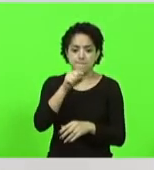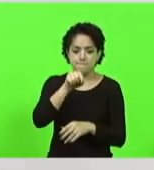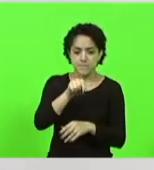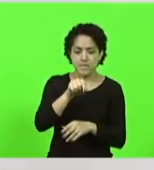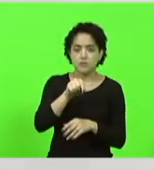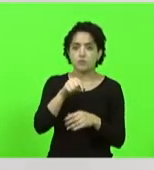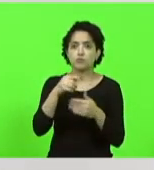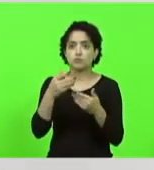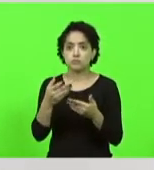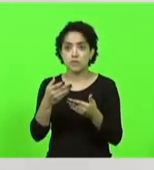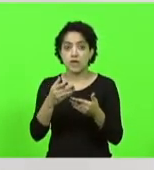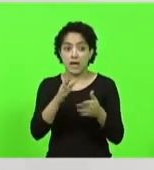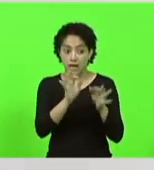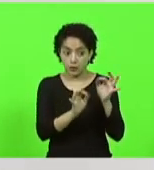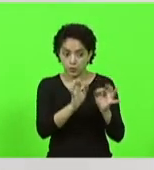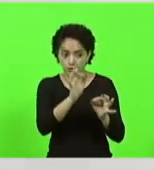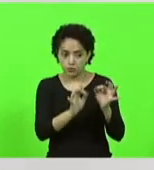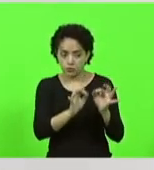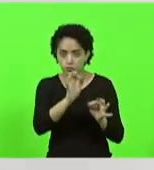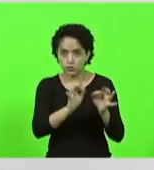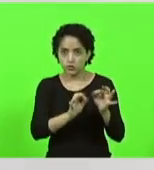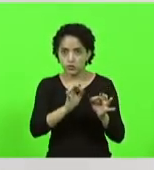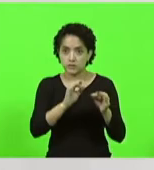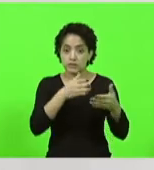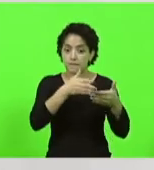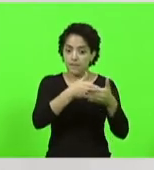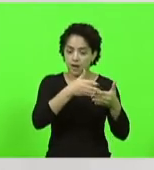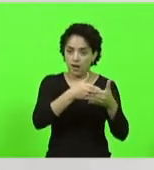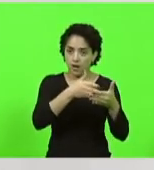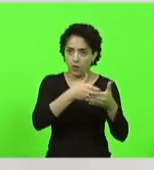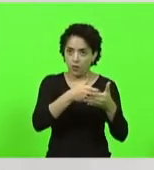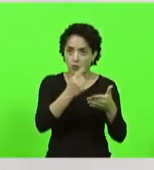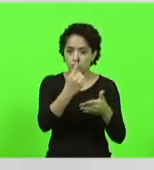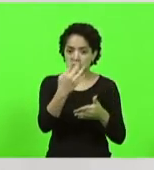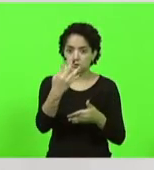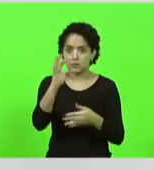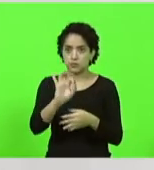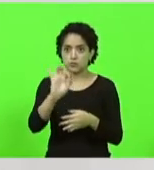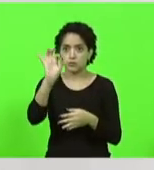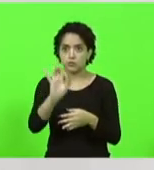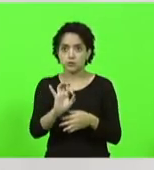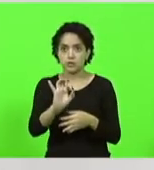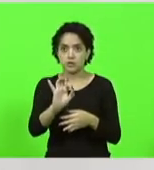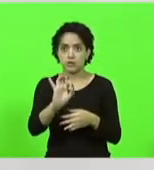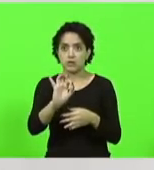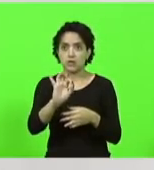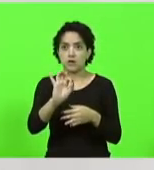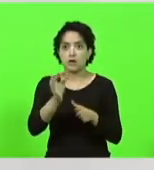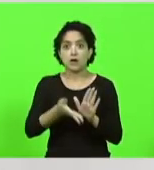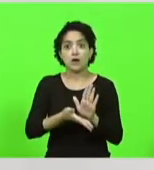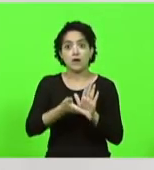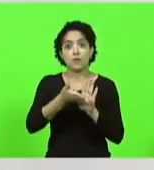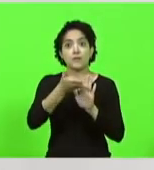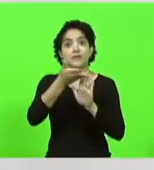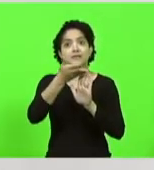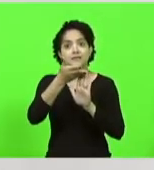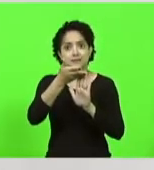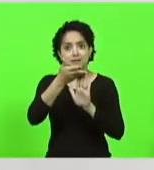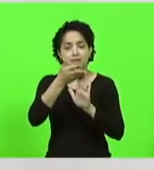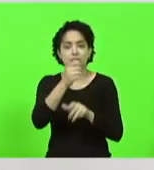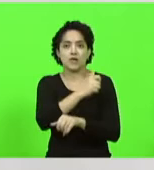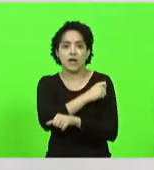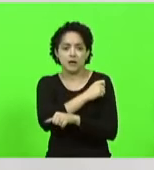justiça suspendeu preliminarmente os 14% aumentar para o aluno